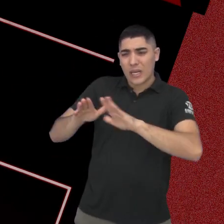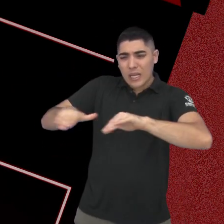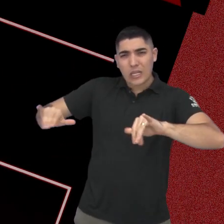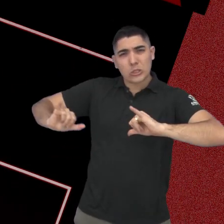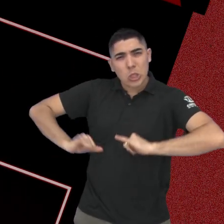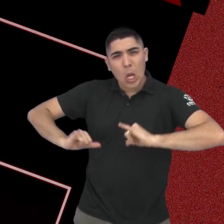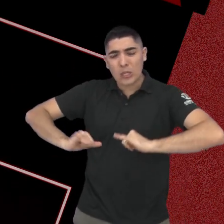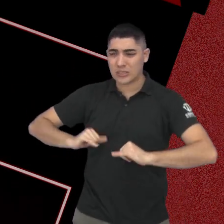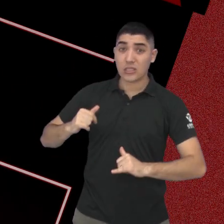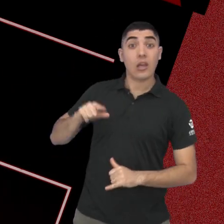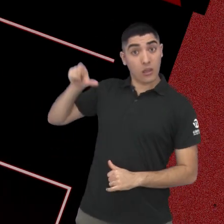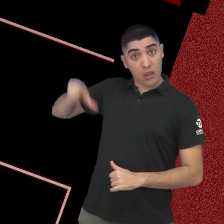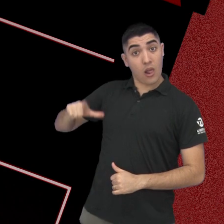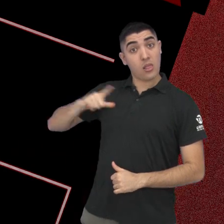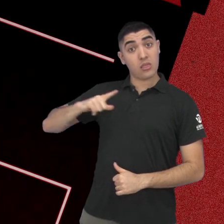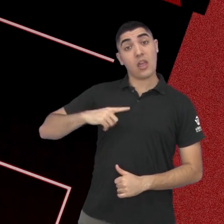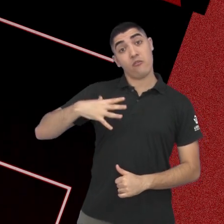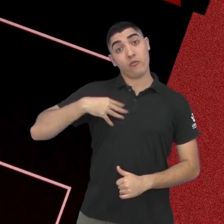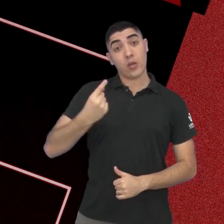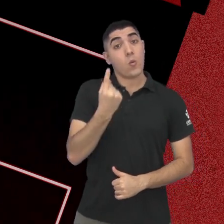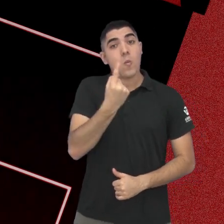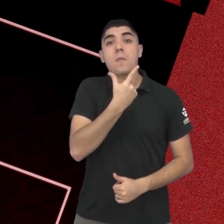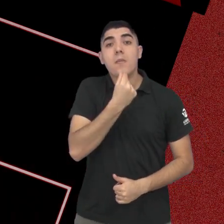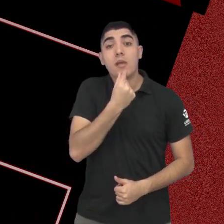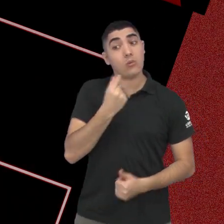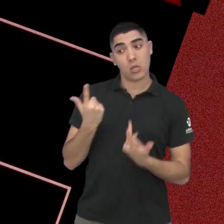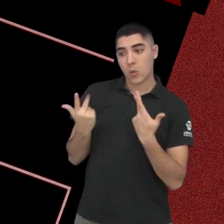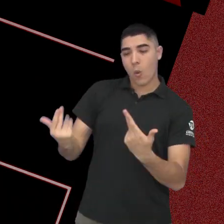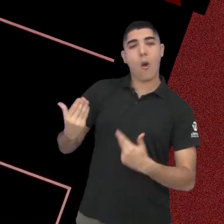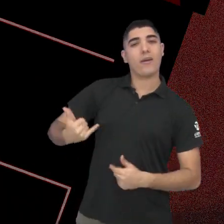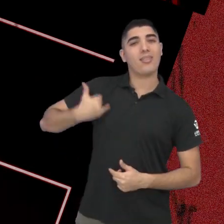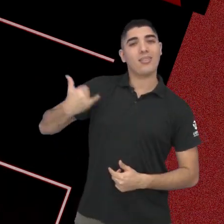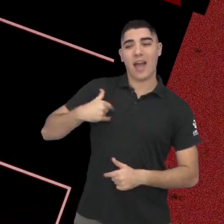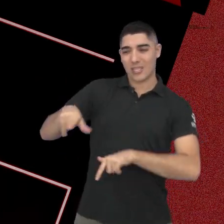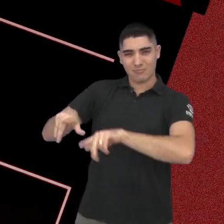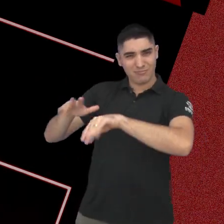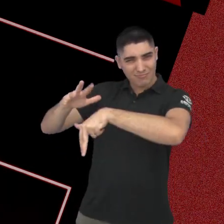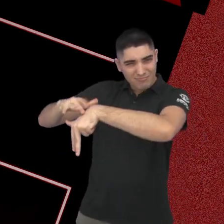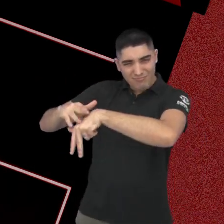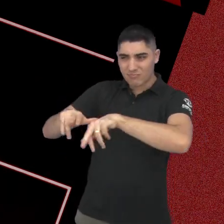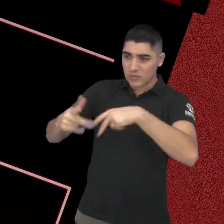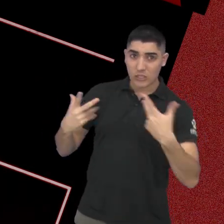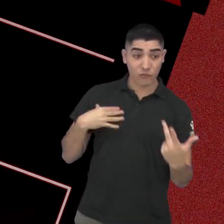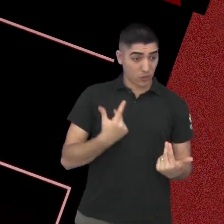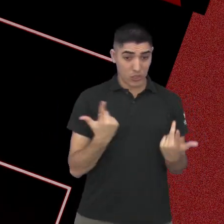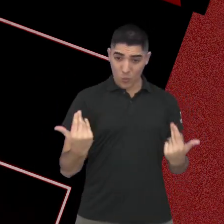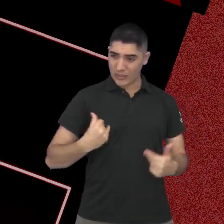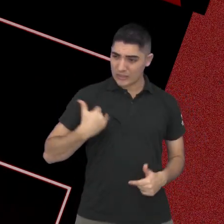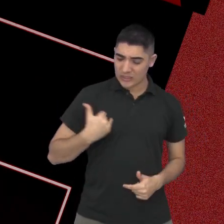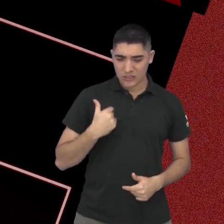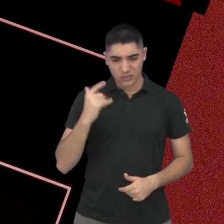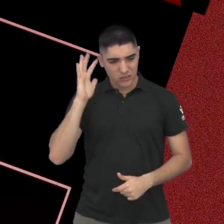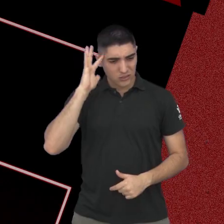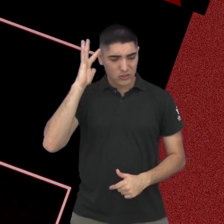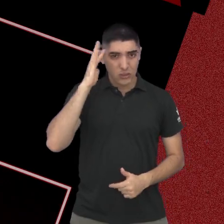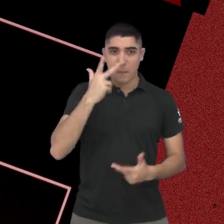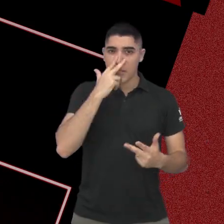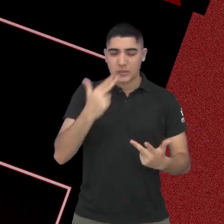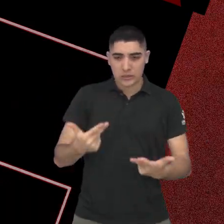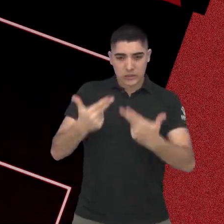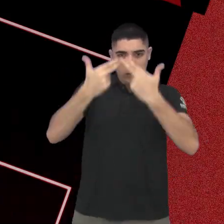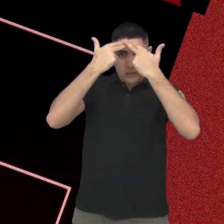E o fato dele ser pai de um menino na mesma faixa etária dos pacientes, torna o trabalho ainda mais dramático e